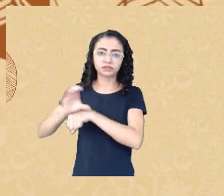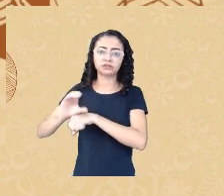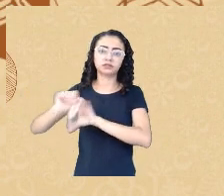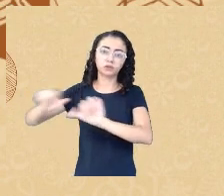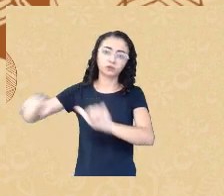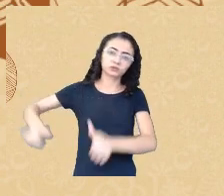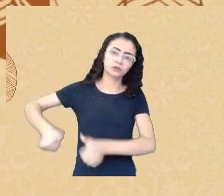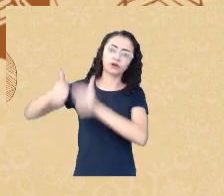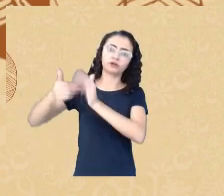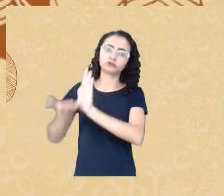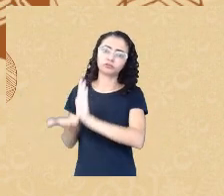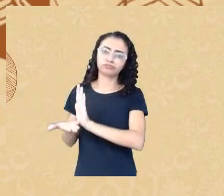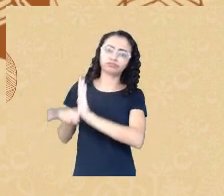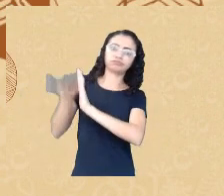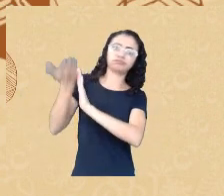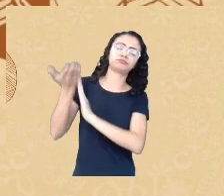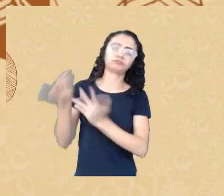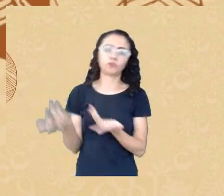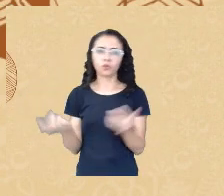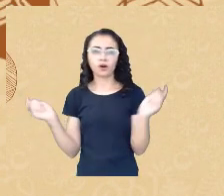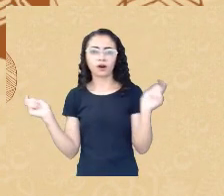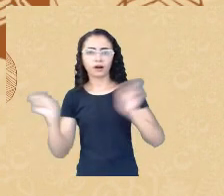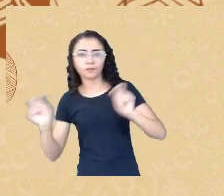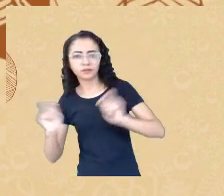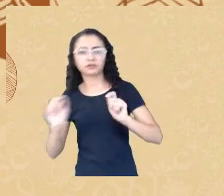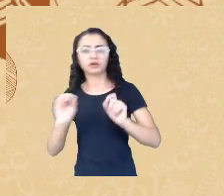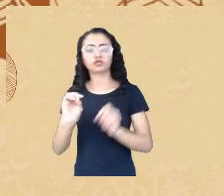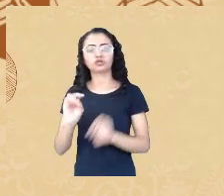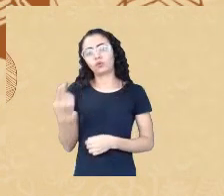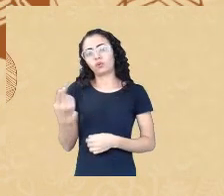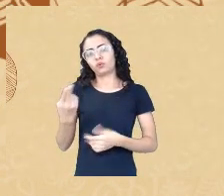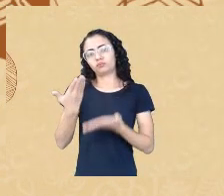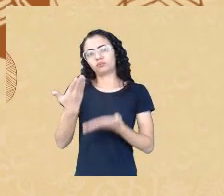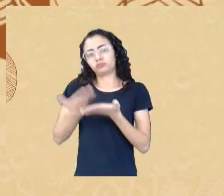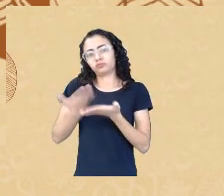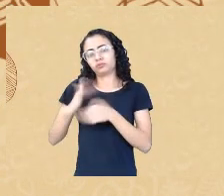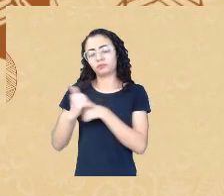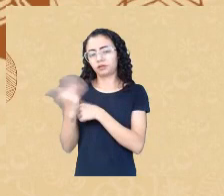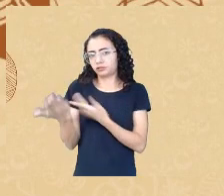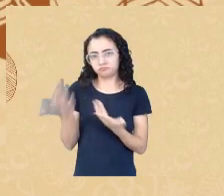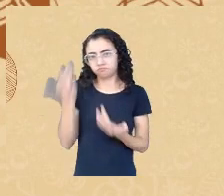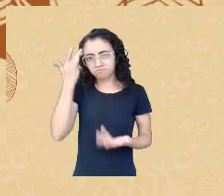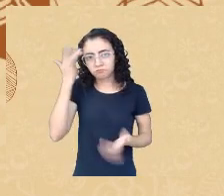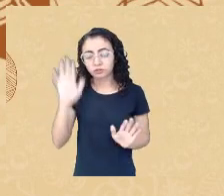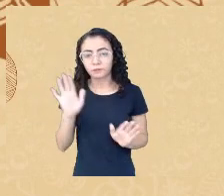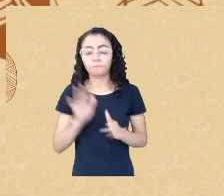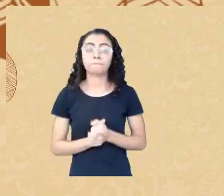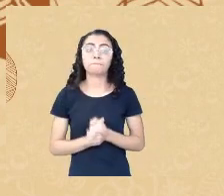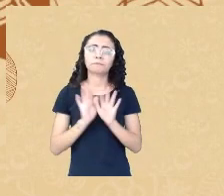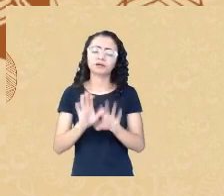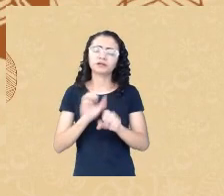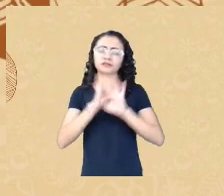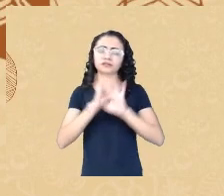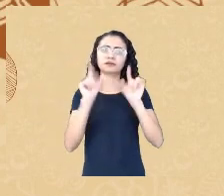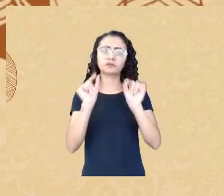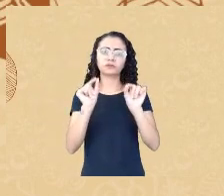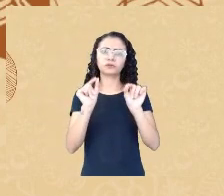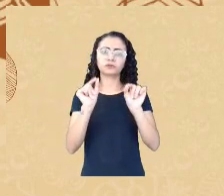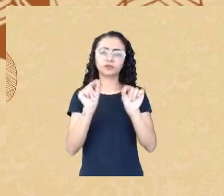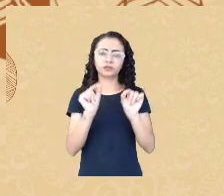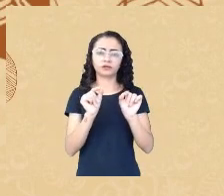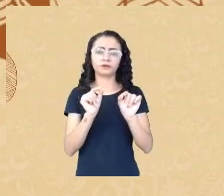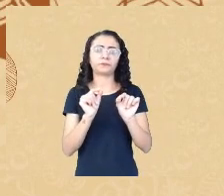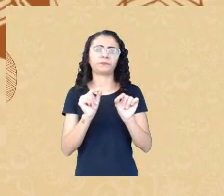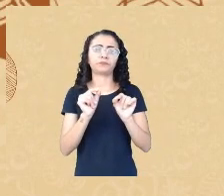dedicam mais não isso já não o trabalho não permite saber mas fica claro olhando aqui especialmente essa linha vermelha que eu quis traçar